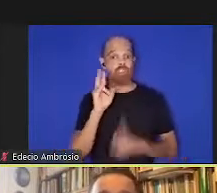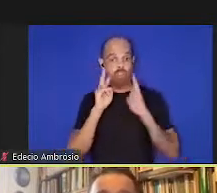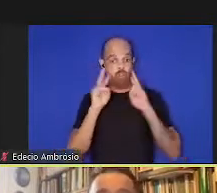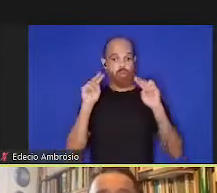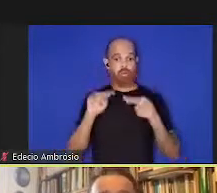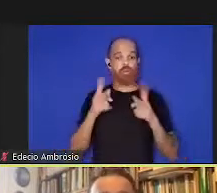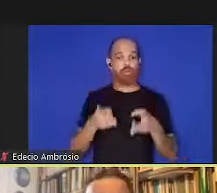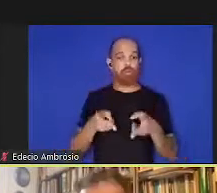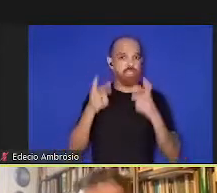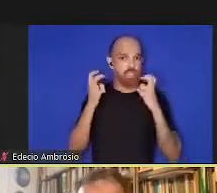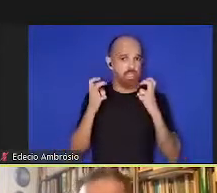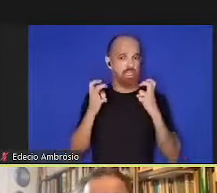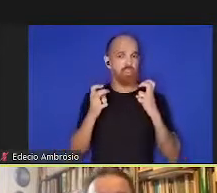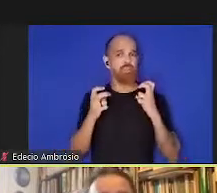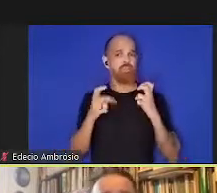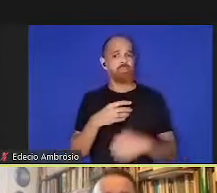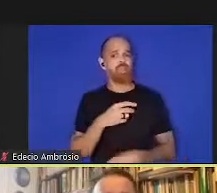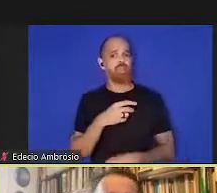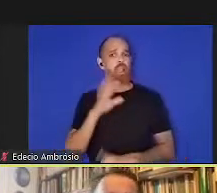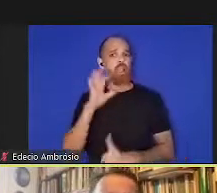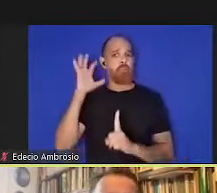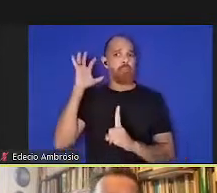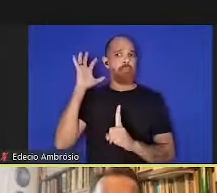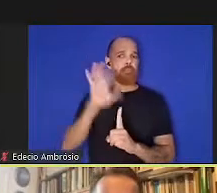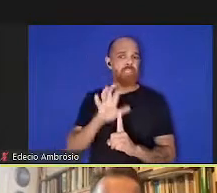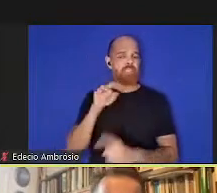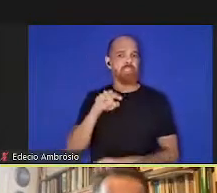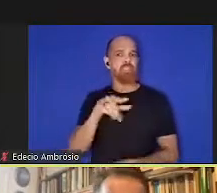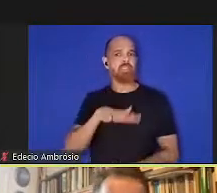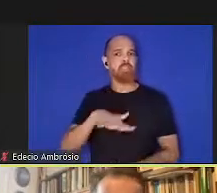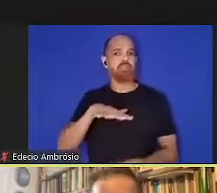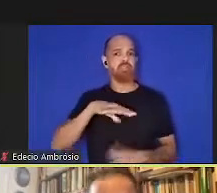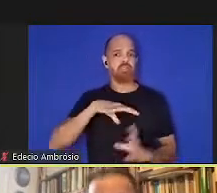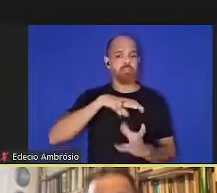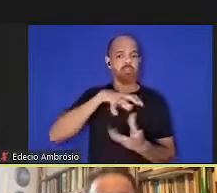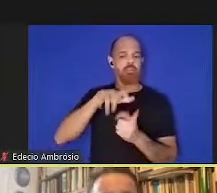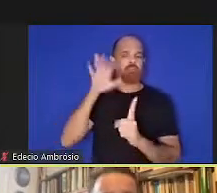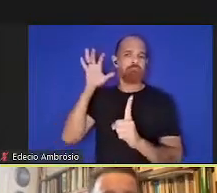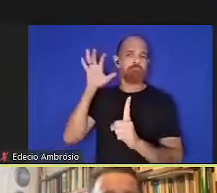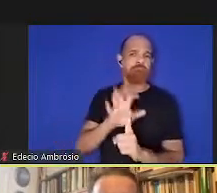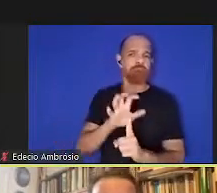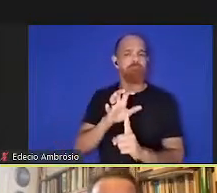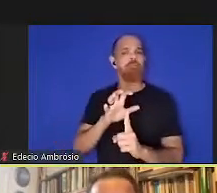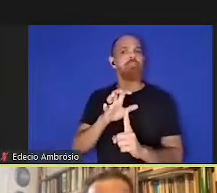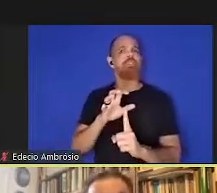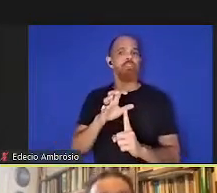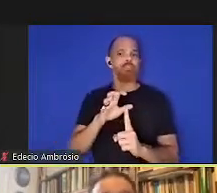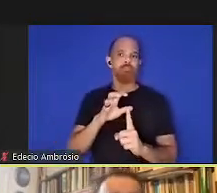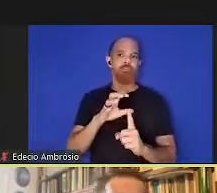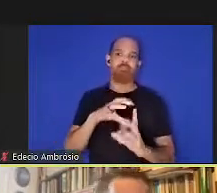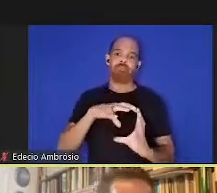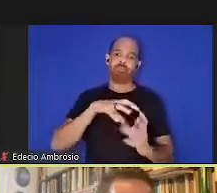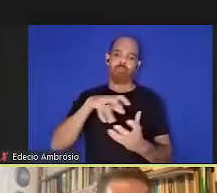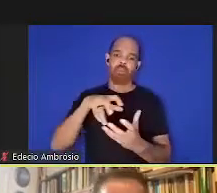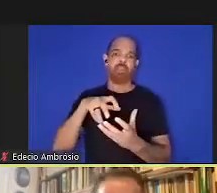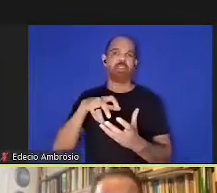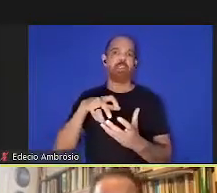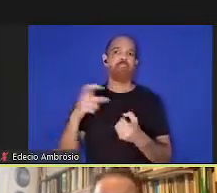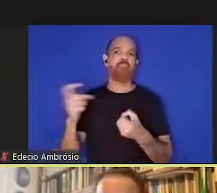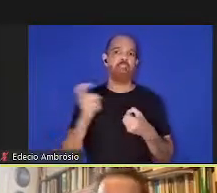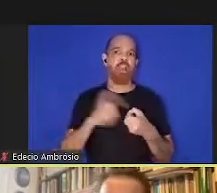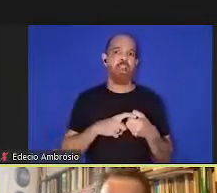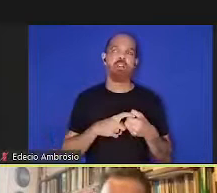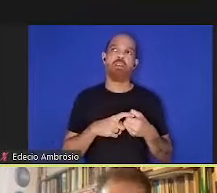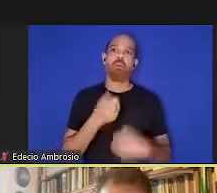observarmos a pressão que nós aplicamos no nosso planeta, nós voltamos até os anos